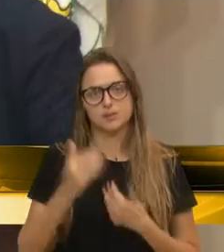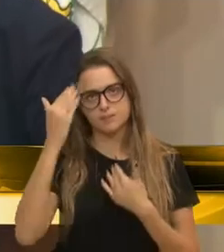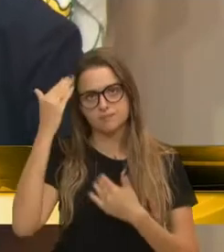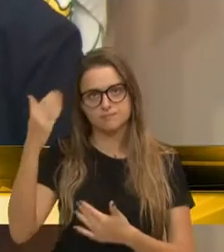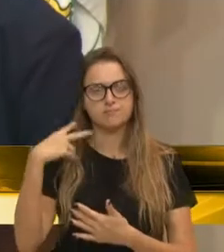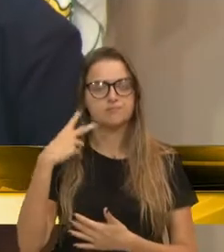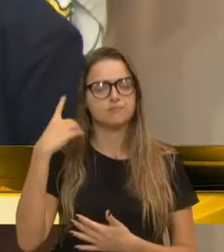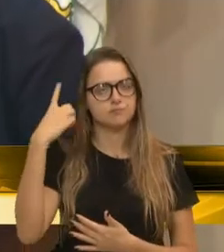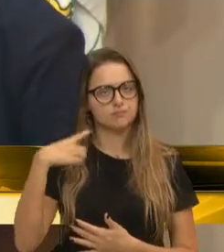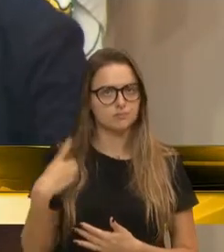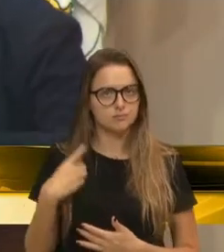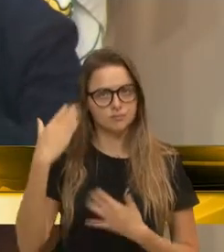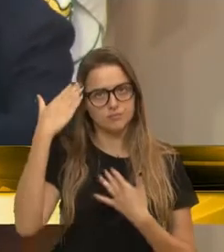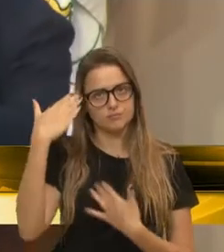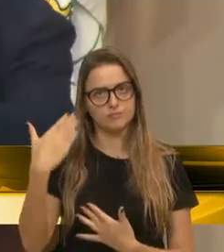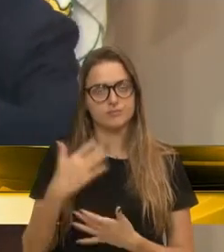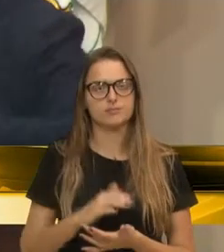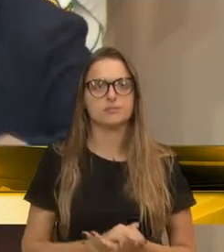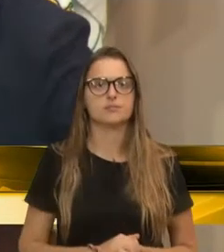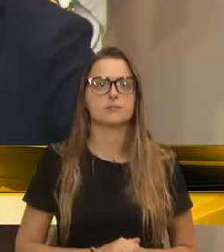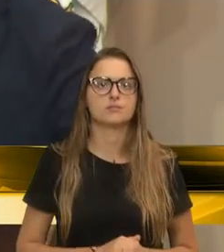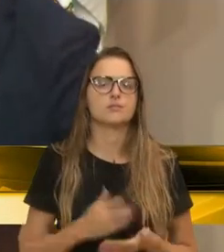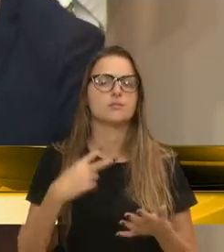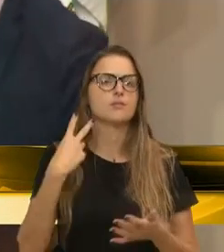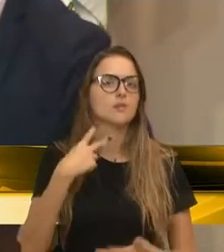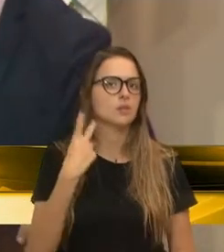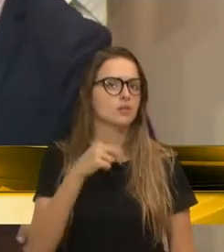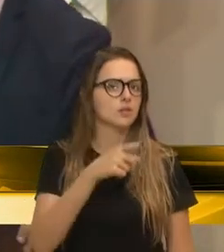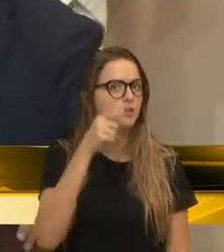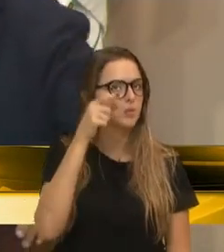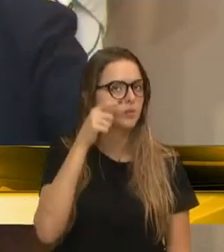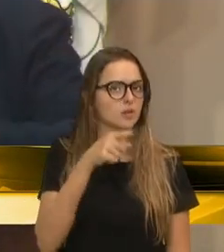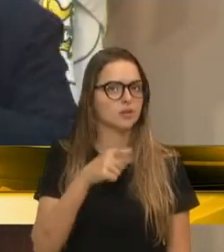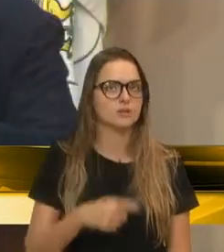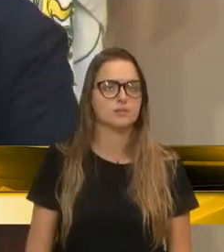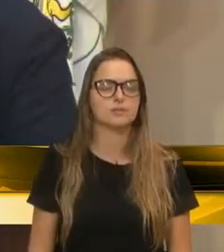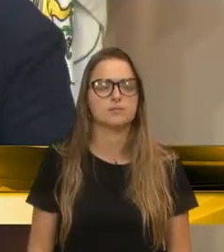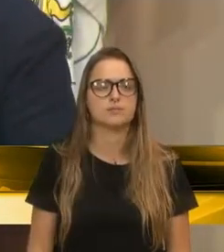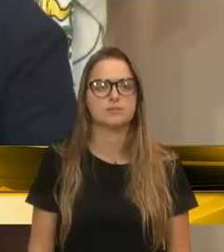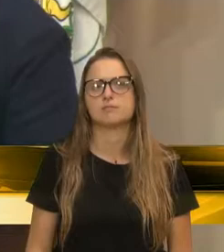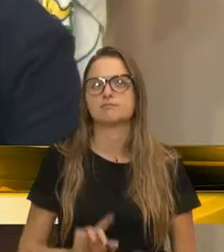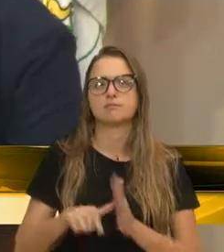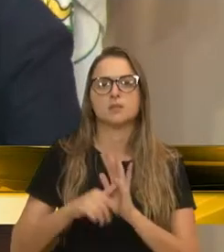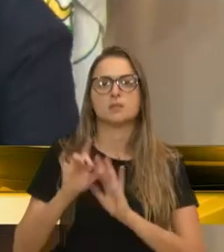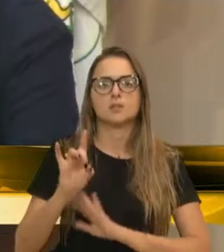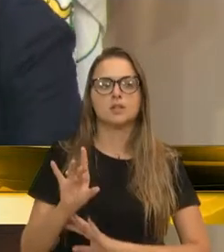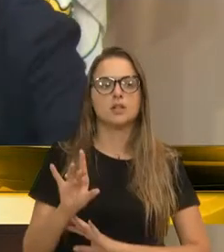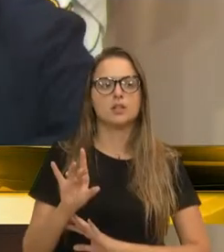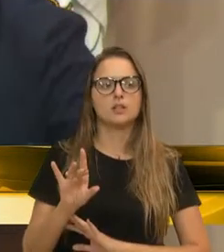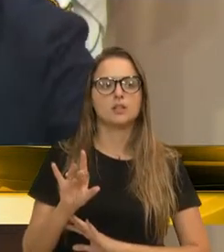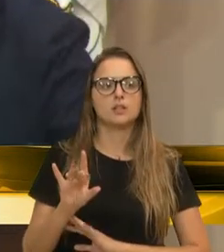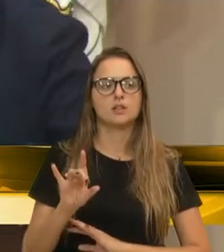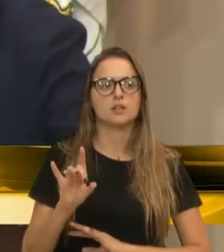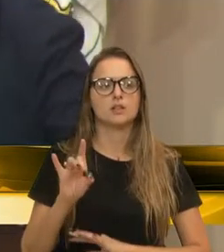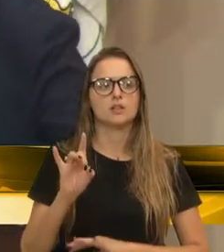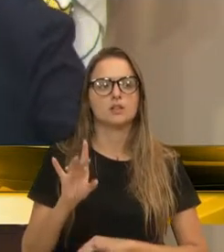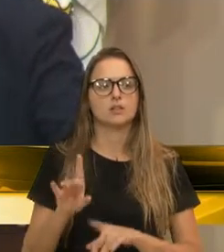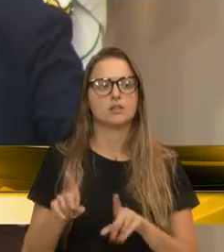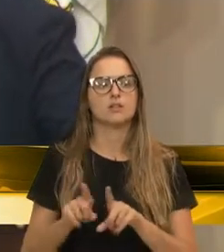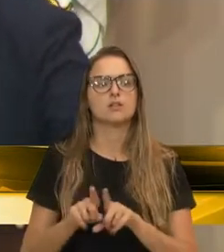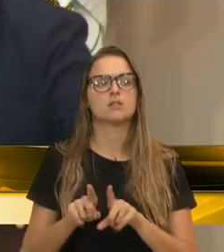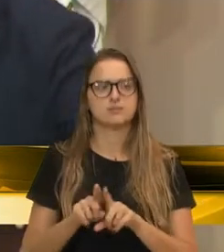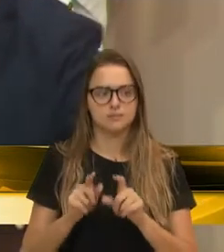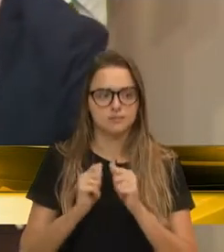Obrigado, vereadora Denise. Vereador Périco, depois. Então, só para... Obrigado, vereadora